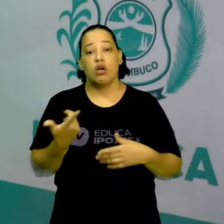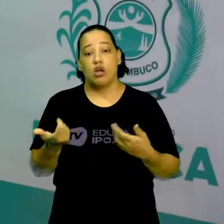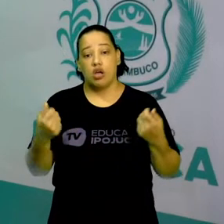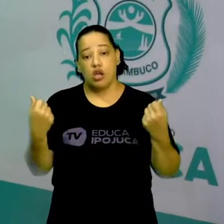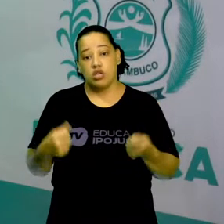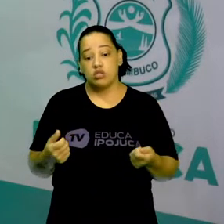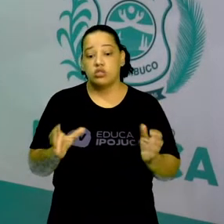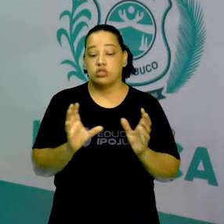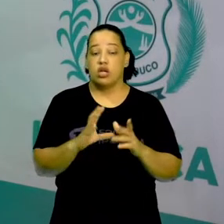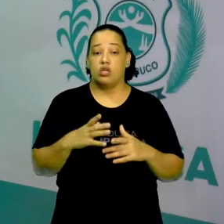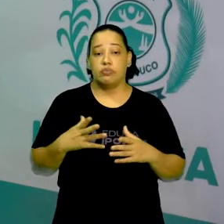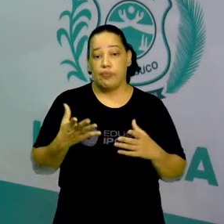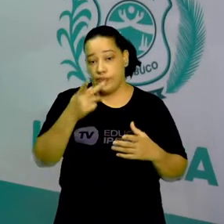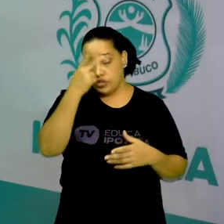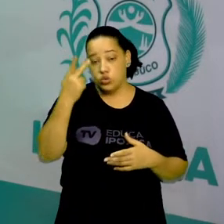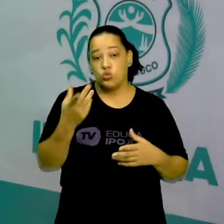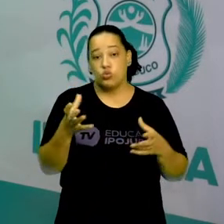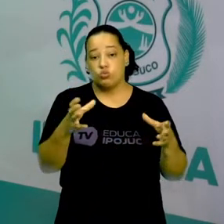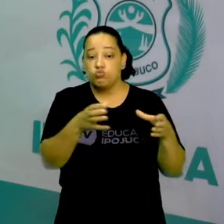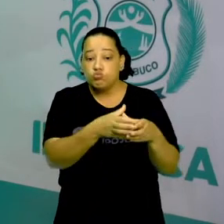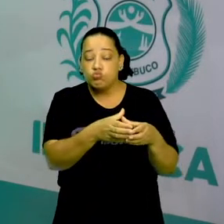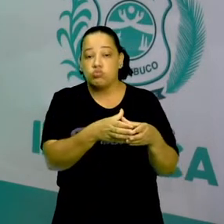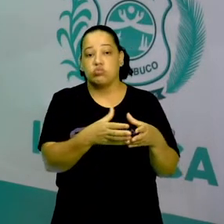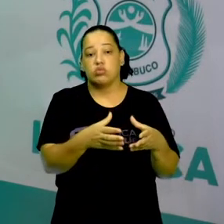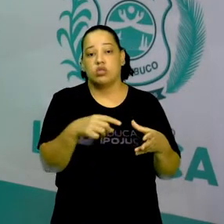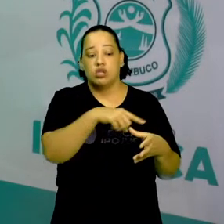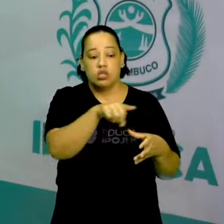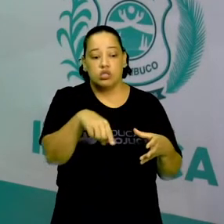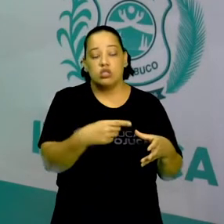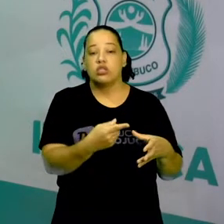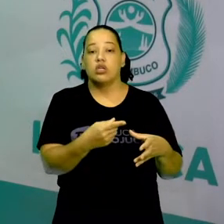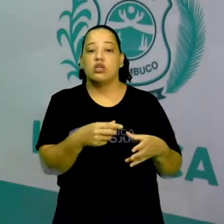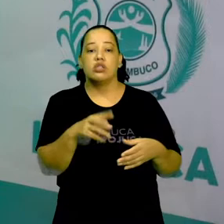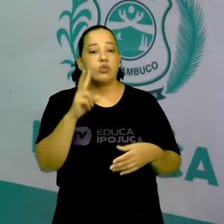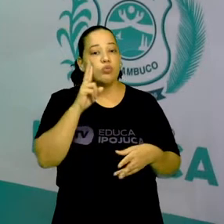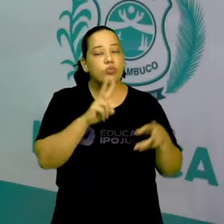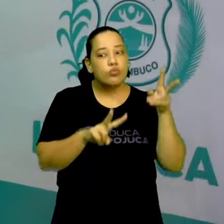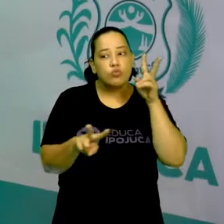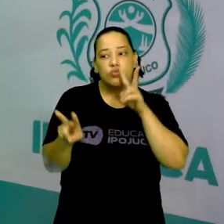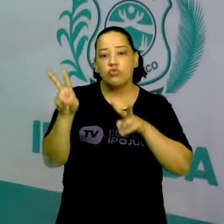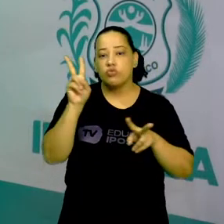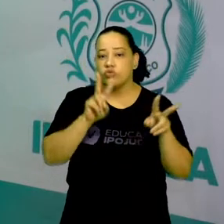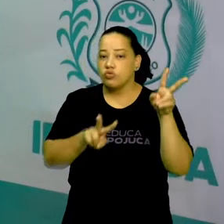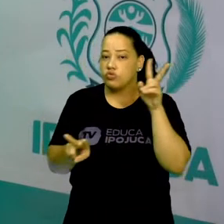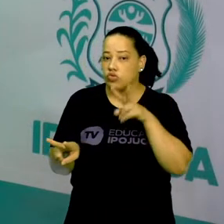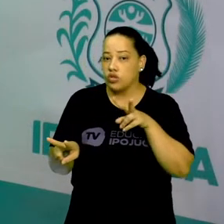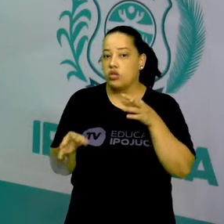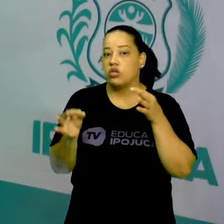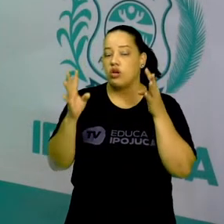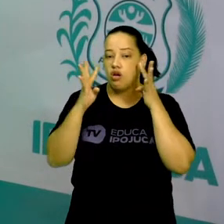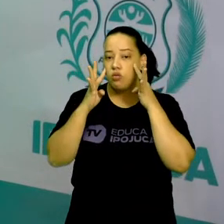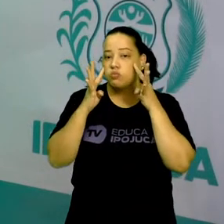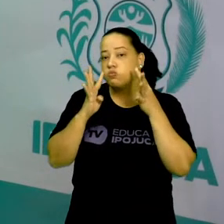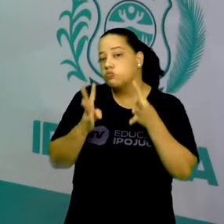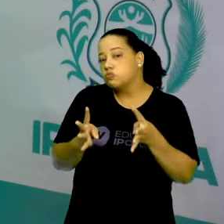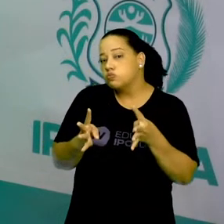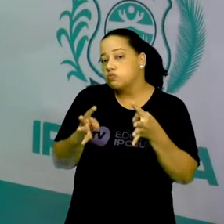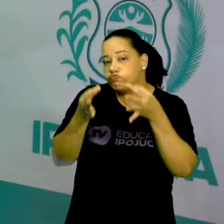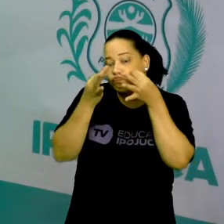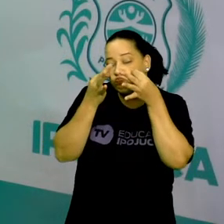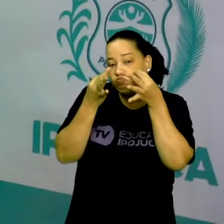junto, reunido. E devemos observar ou ter atenção em